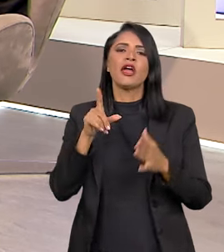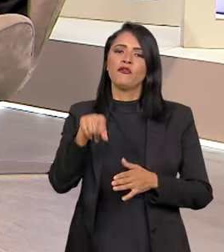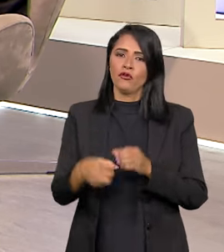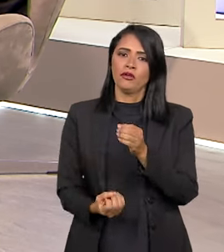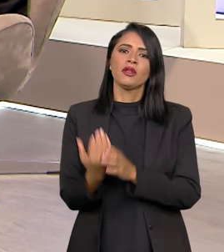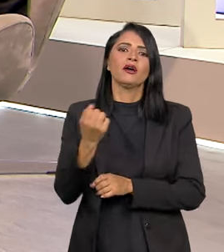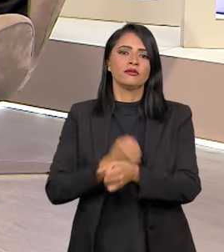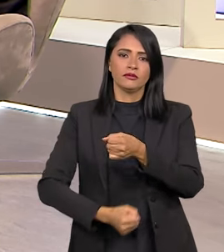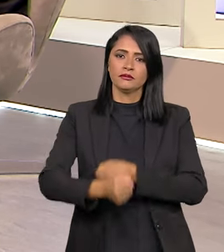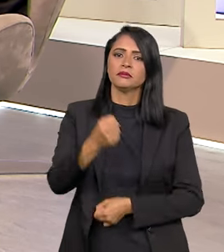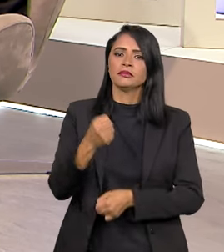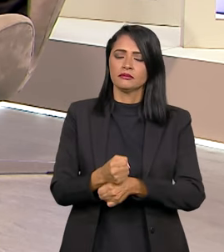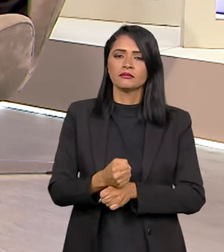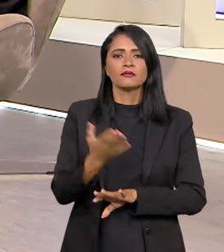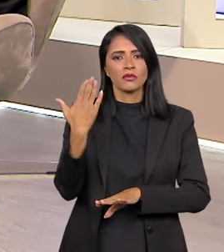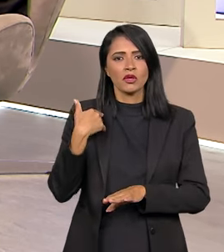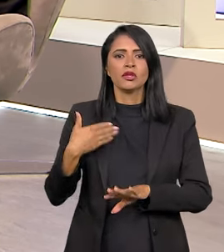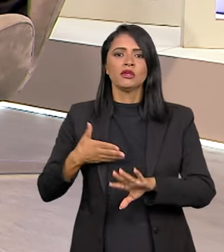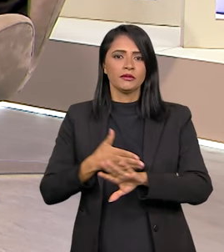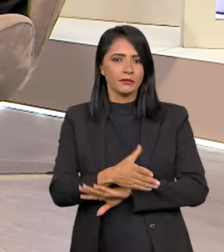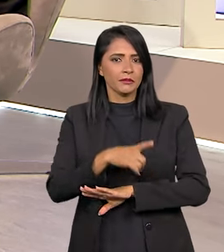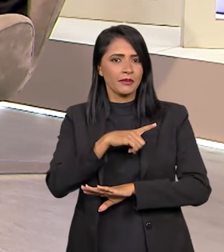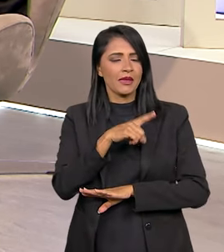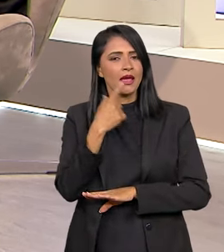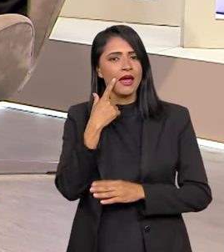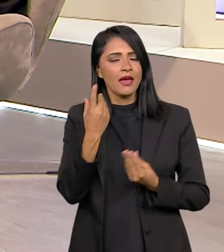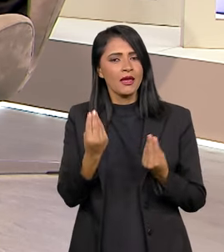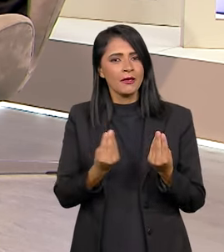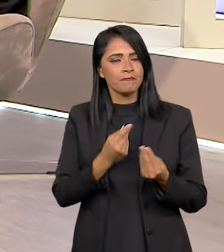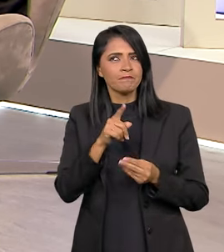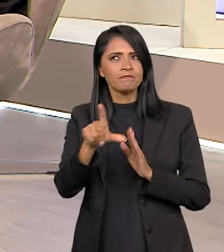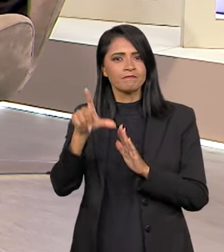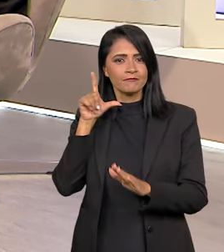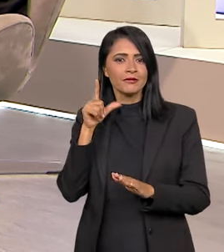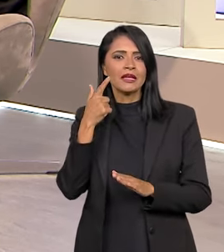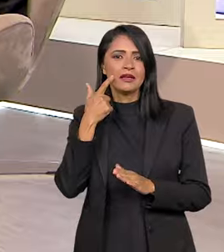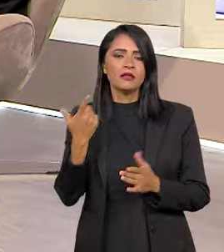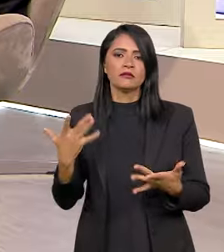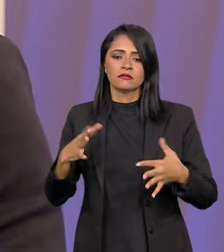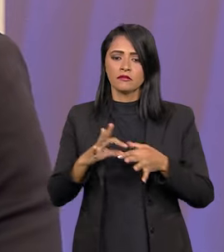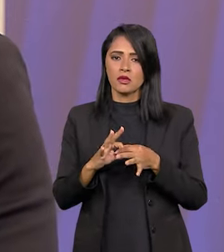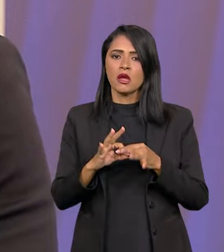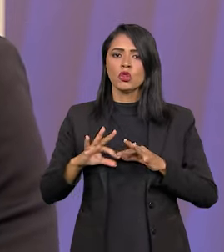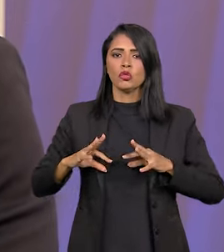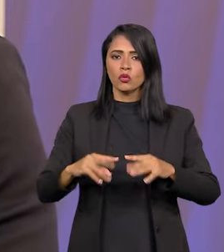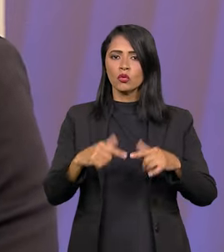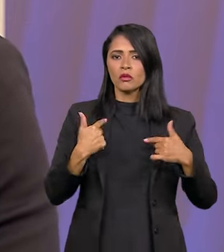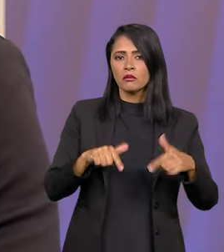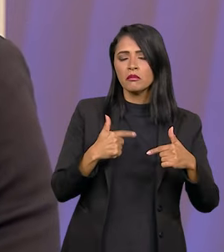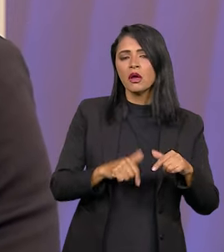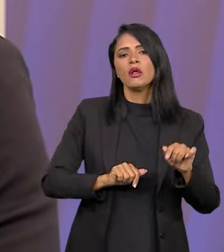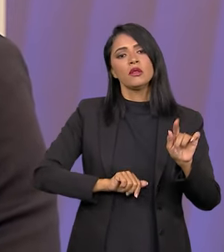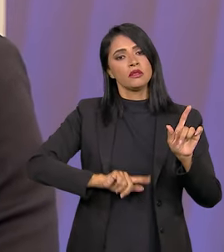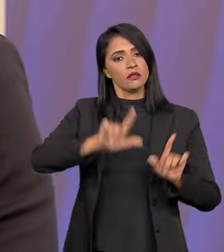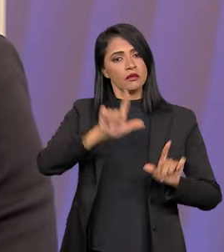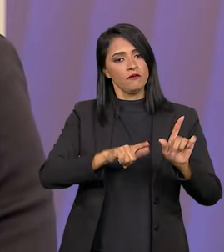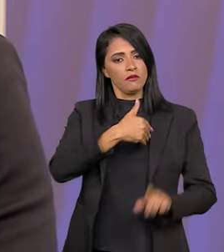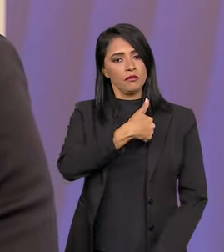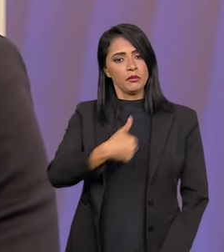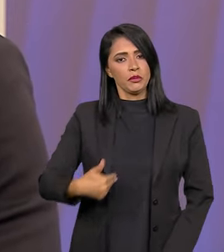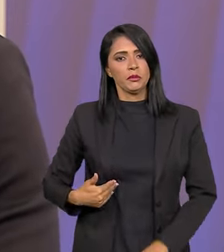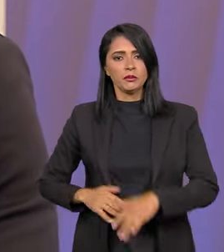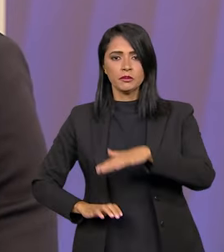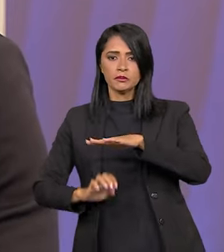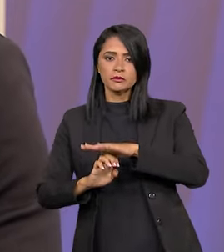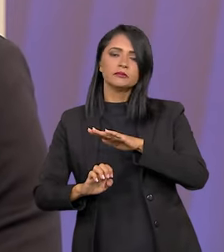um grande sucesso. Foi criado ano passado. Quando a gente assumiu, havia sido unificadas as ações, tanto da TV